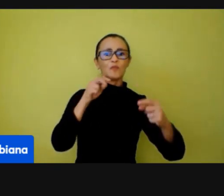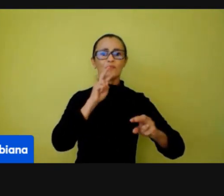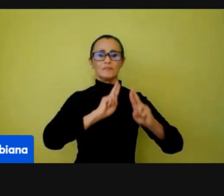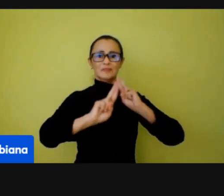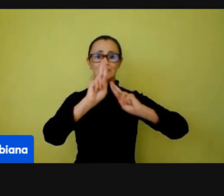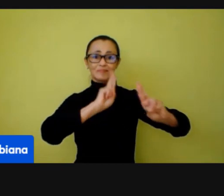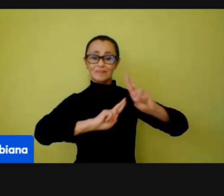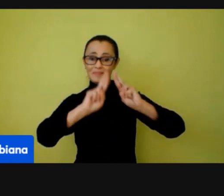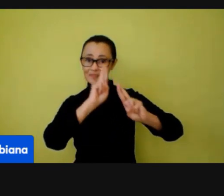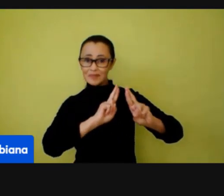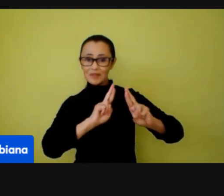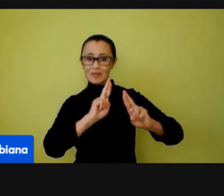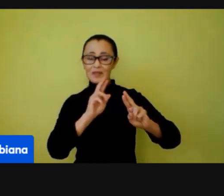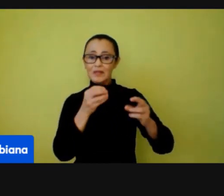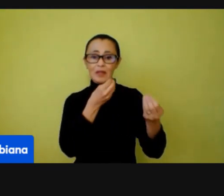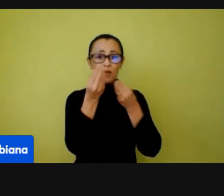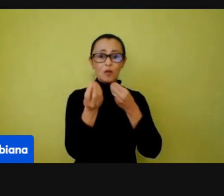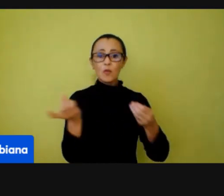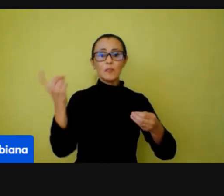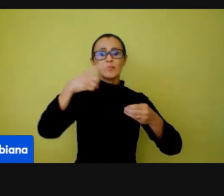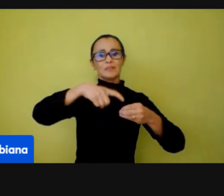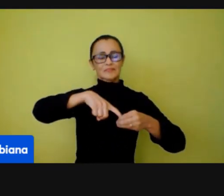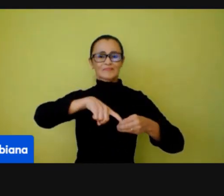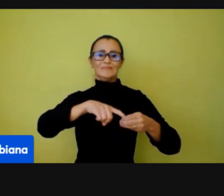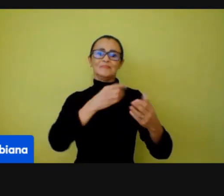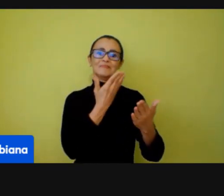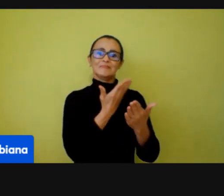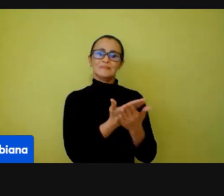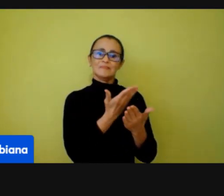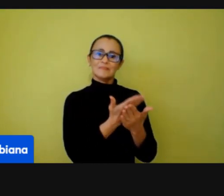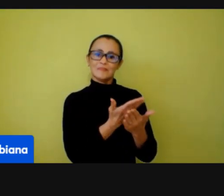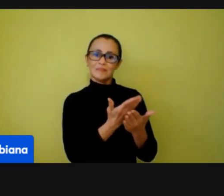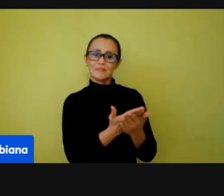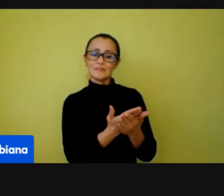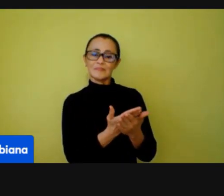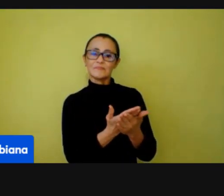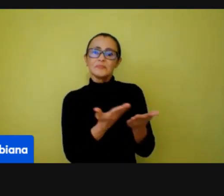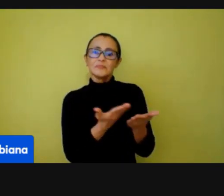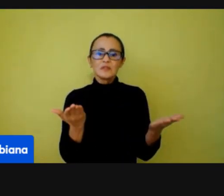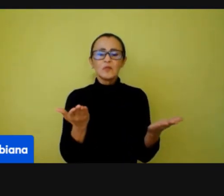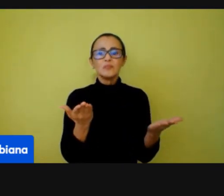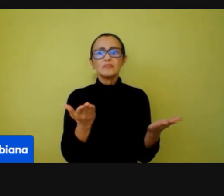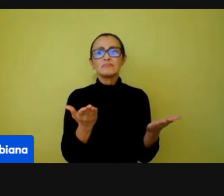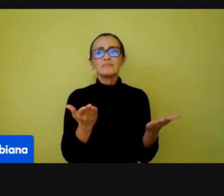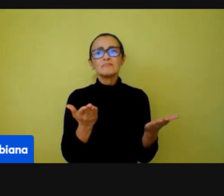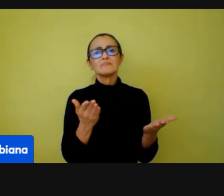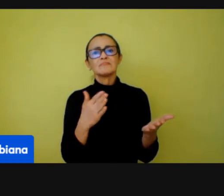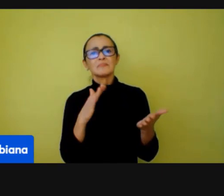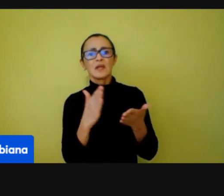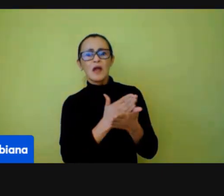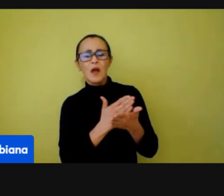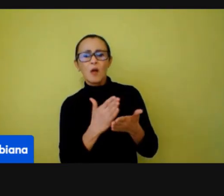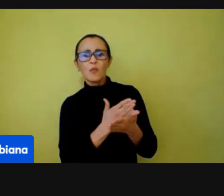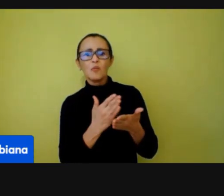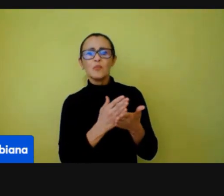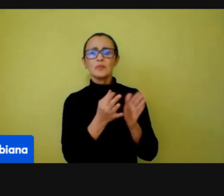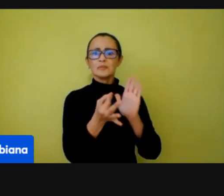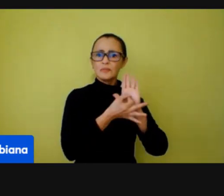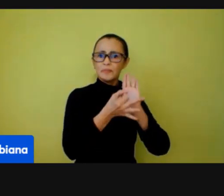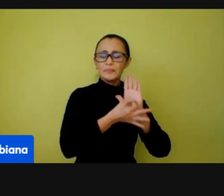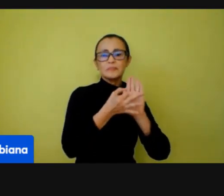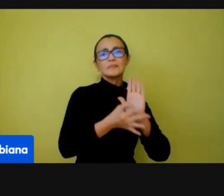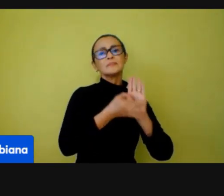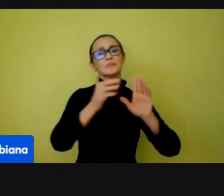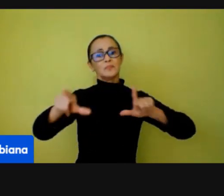relação ao retorno das aulas. Então, nós vamos trazer aqui algumas situações e sugestões de trabalho